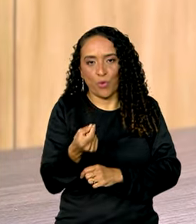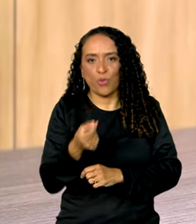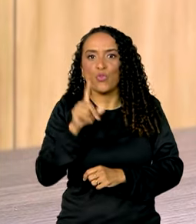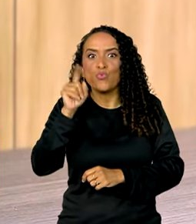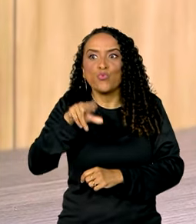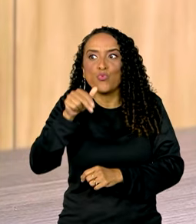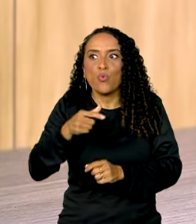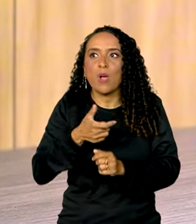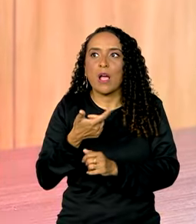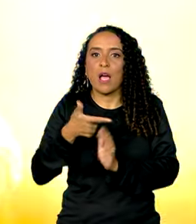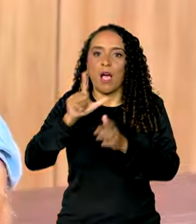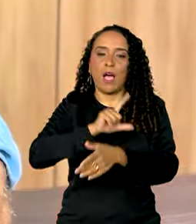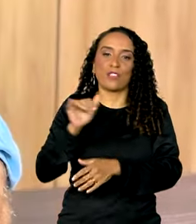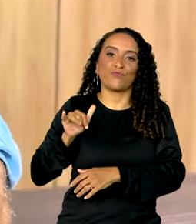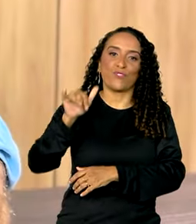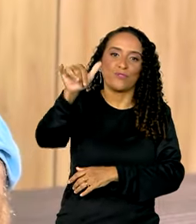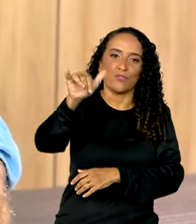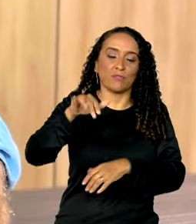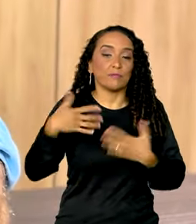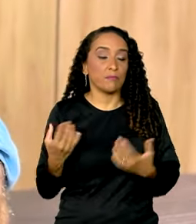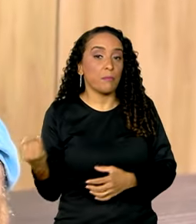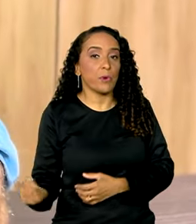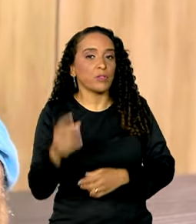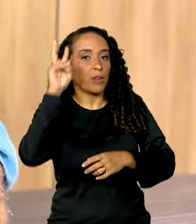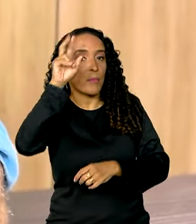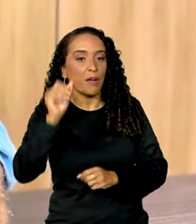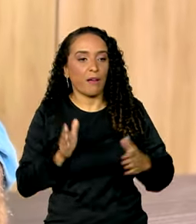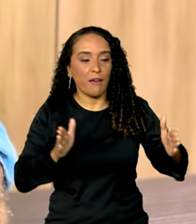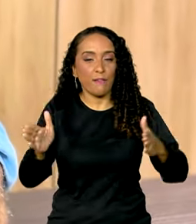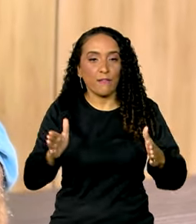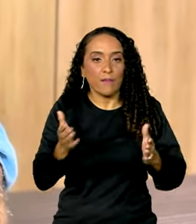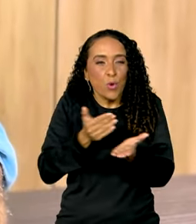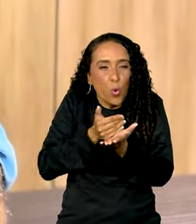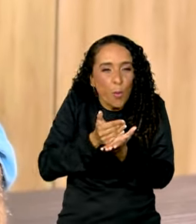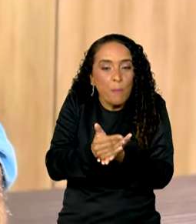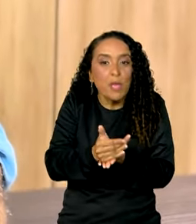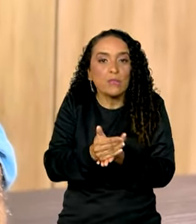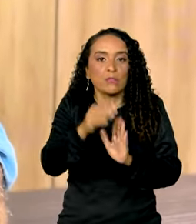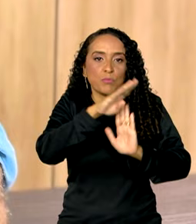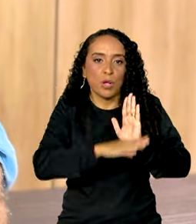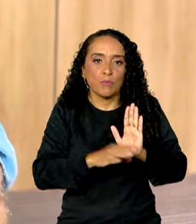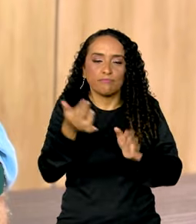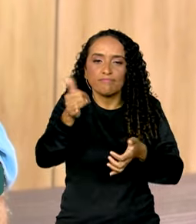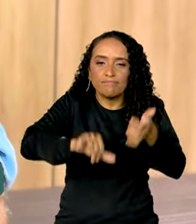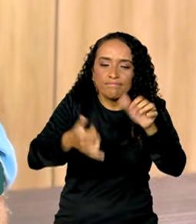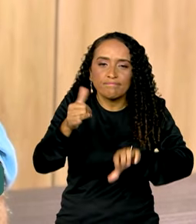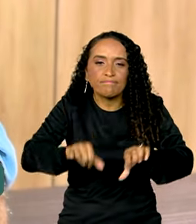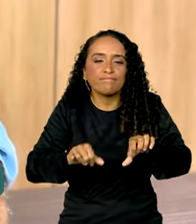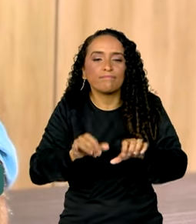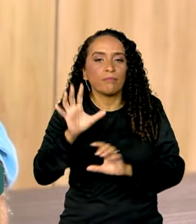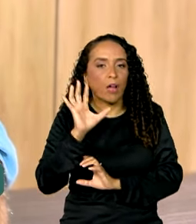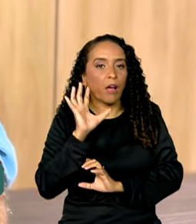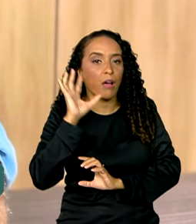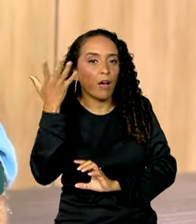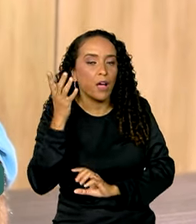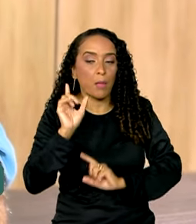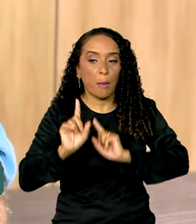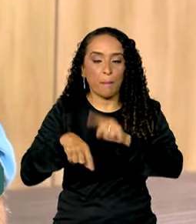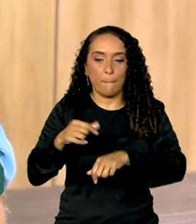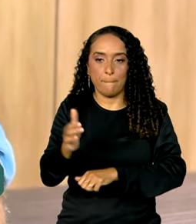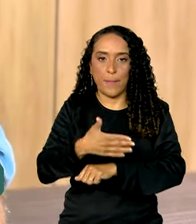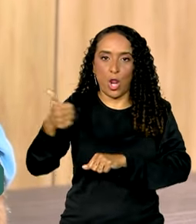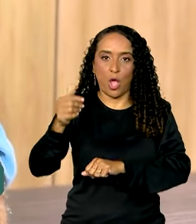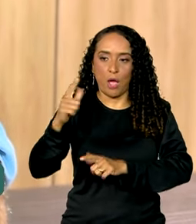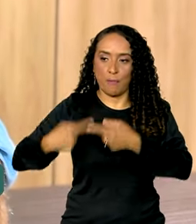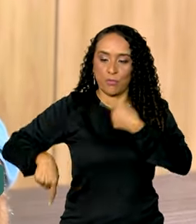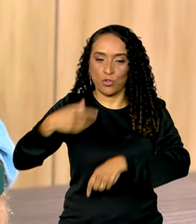haviam viajado de avião antes. Importante lembrar que estamos na fase piloto do programa, onde estamos avaliando os resultados para melhorar a